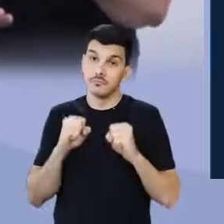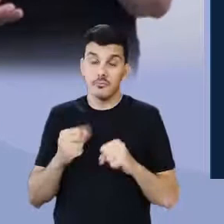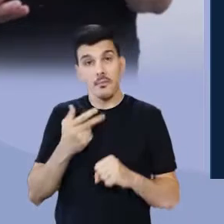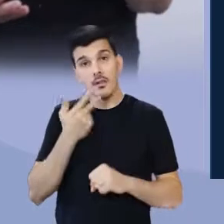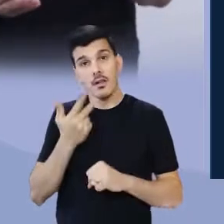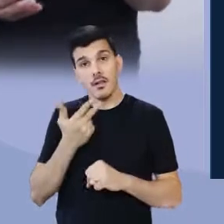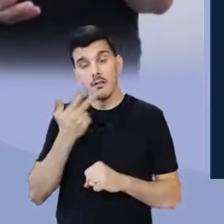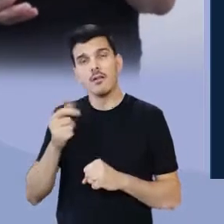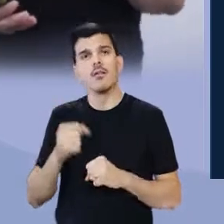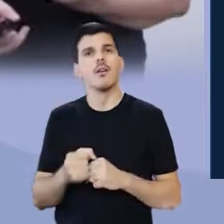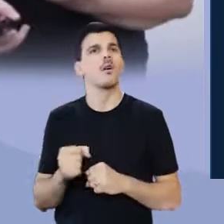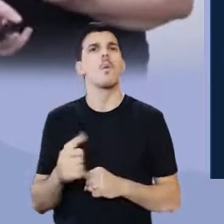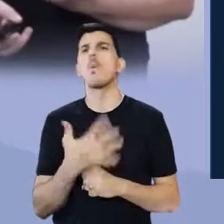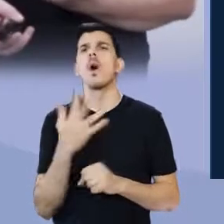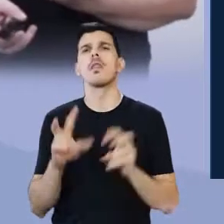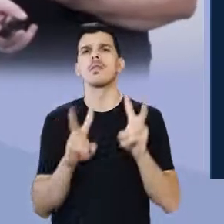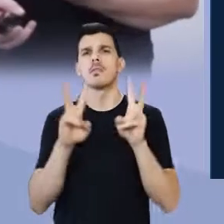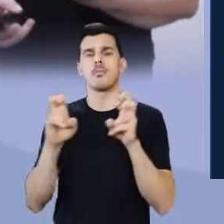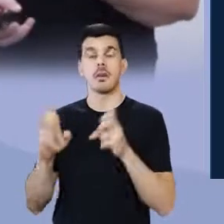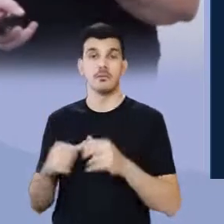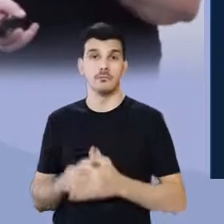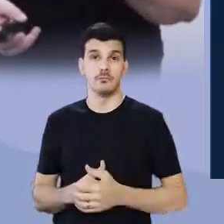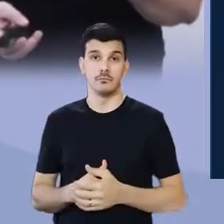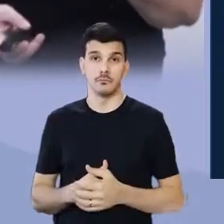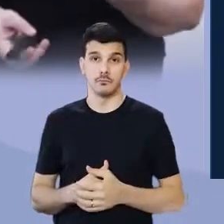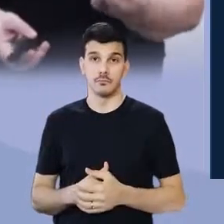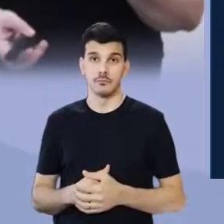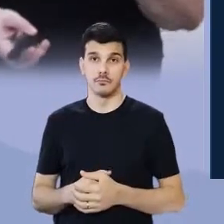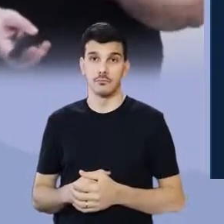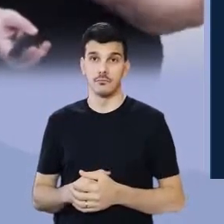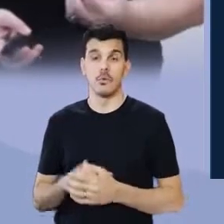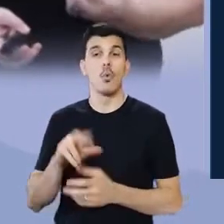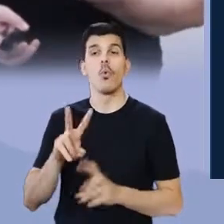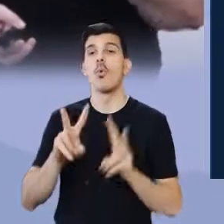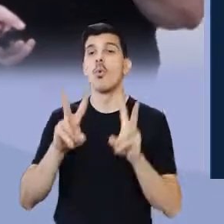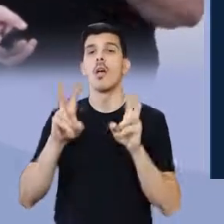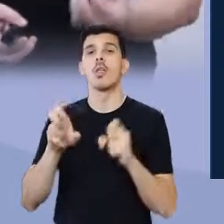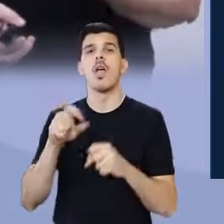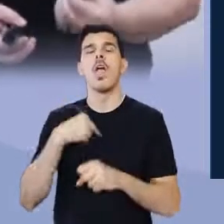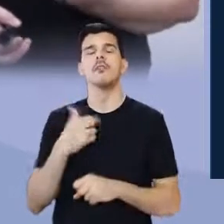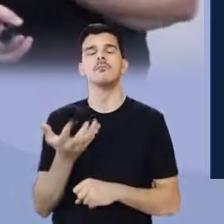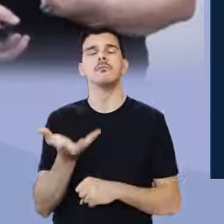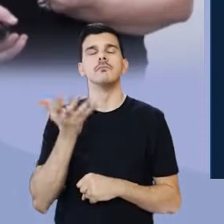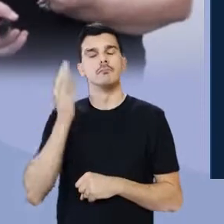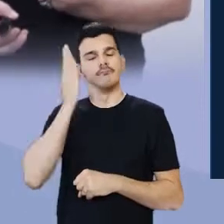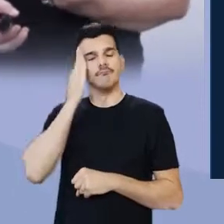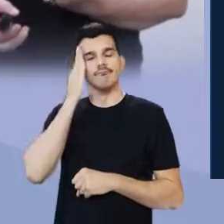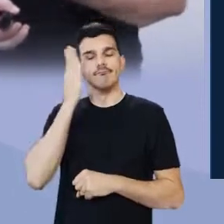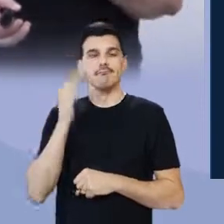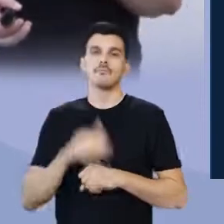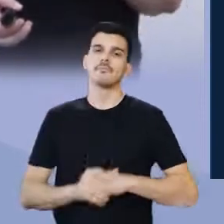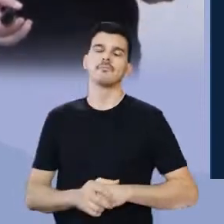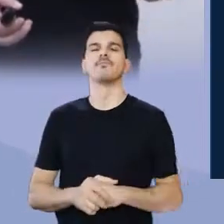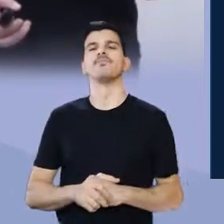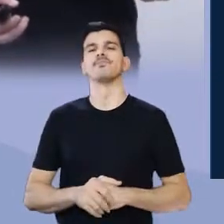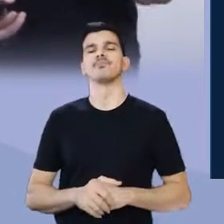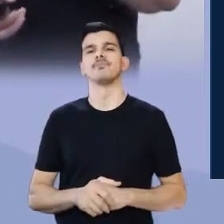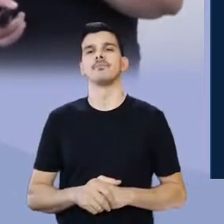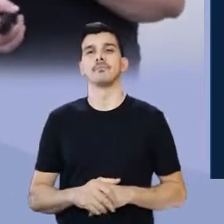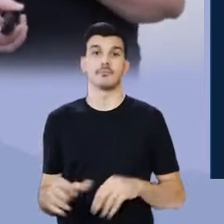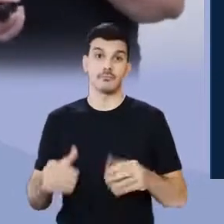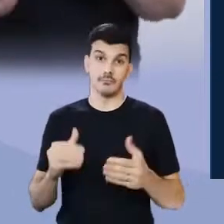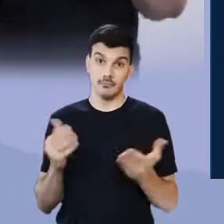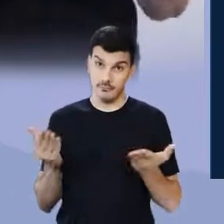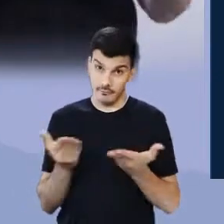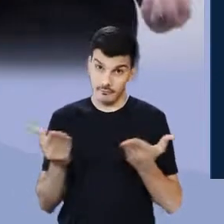falar de quais assuntos? O assunto que melhor me convier. A